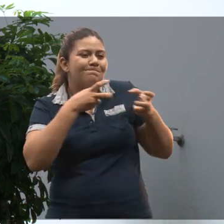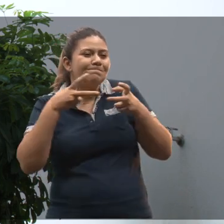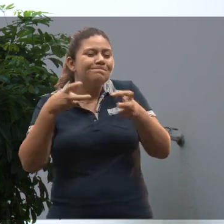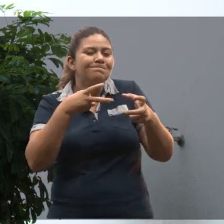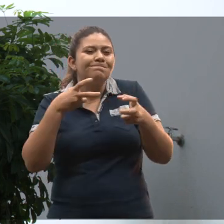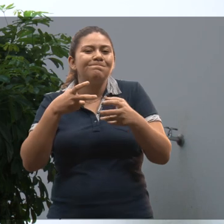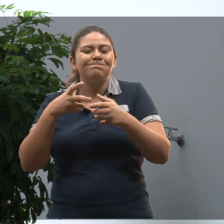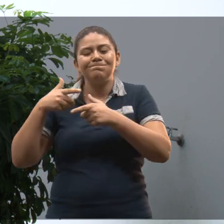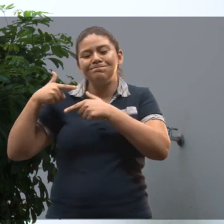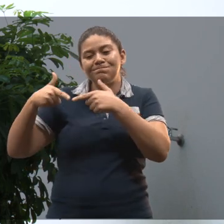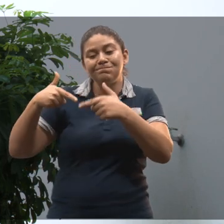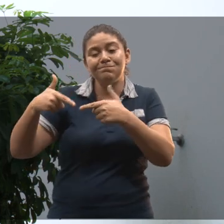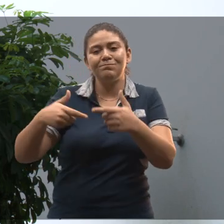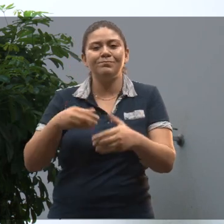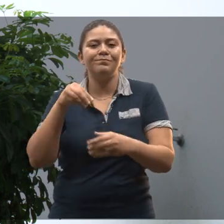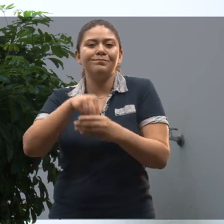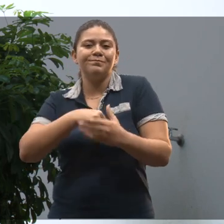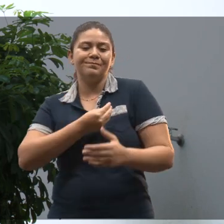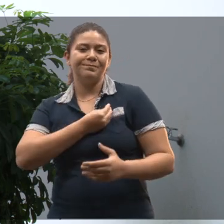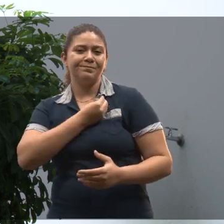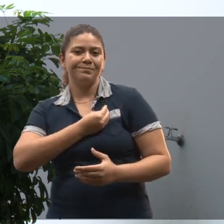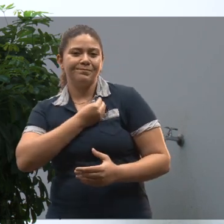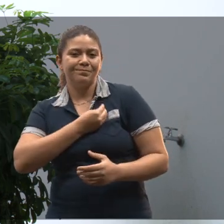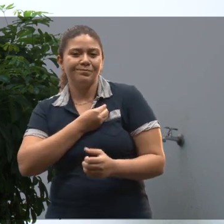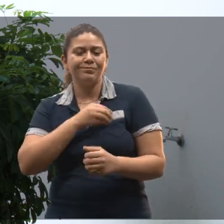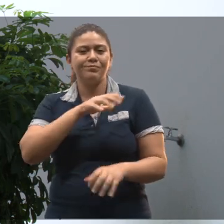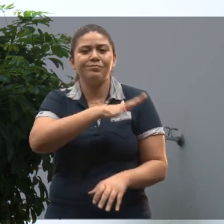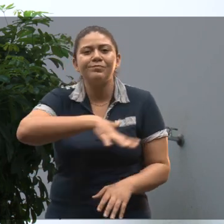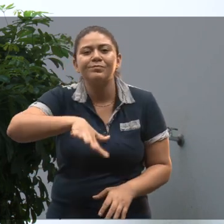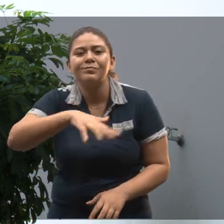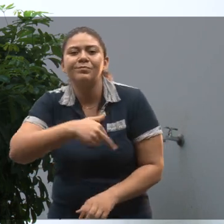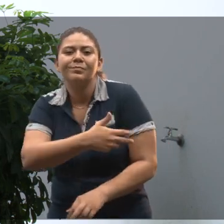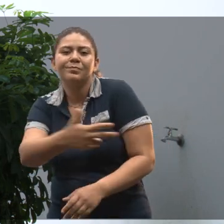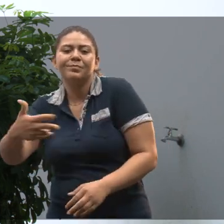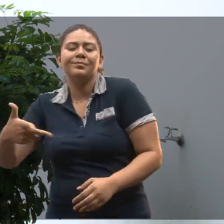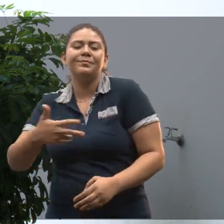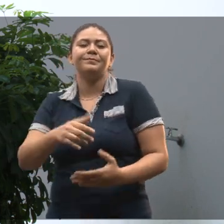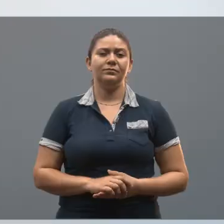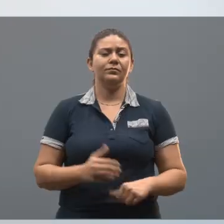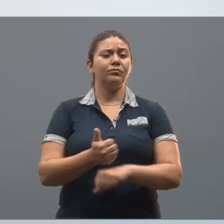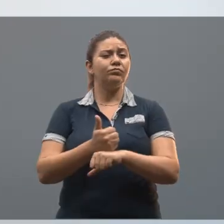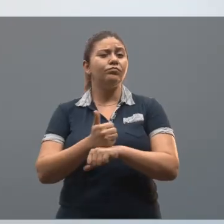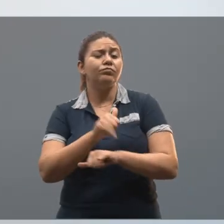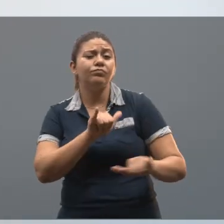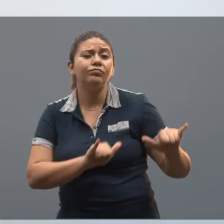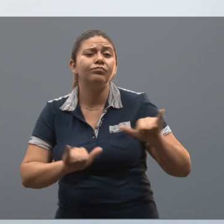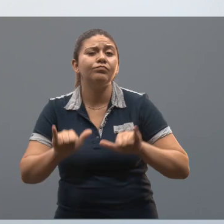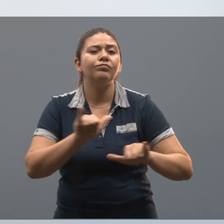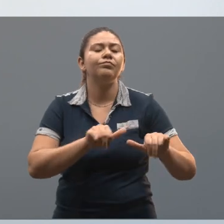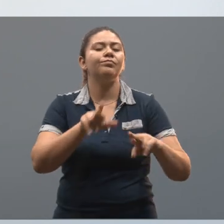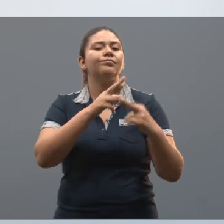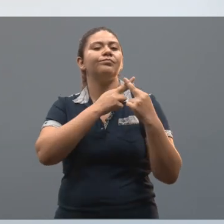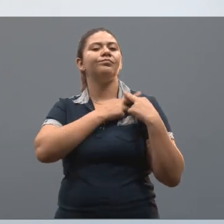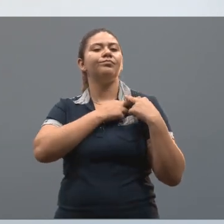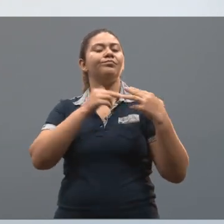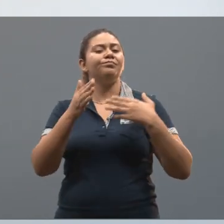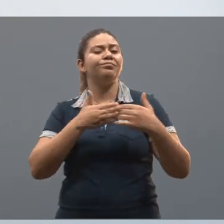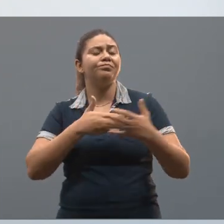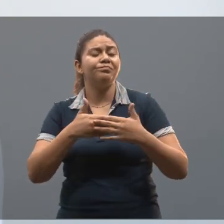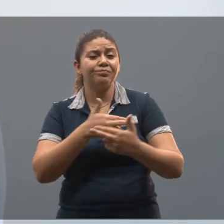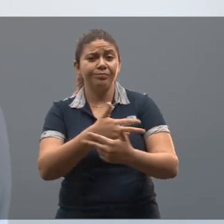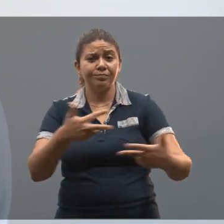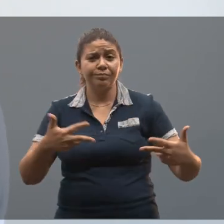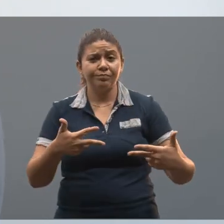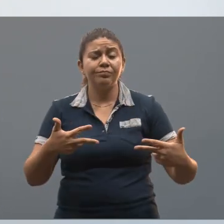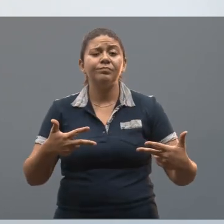começa a ver aplicações na sua vida. Então ela contempla diferentes áreas. O profissional em química é responsável por